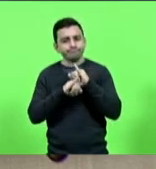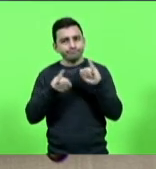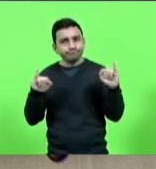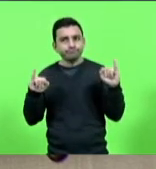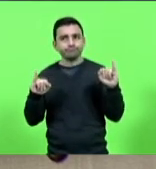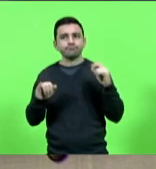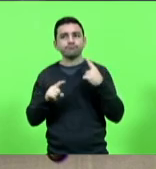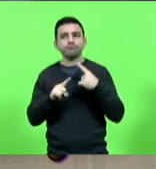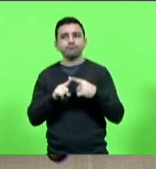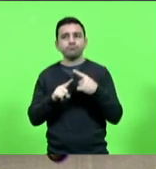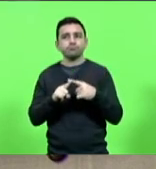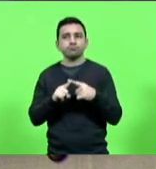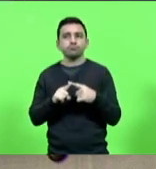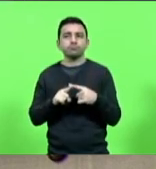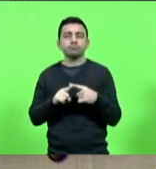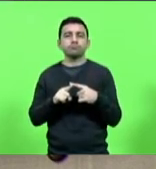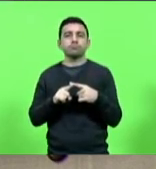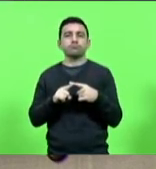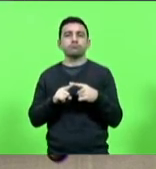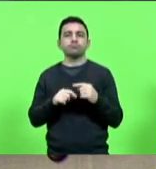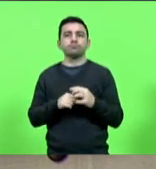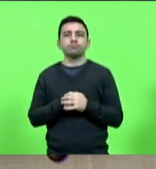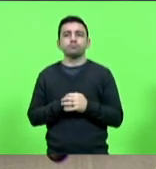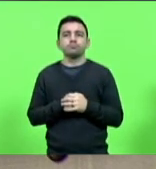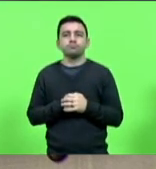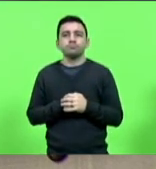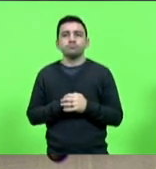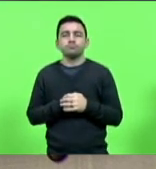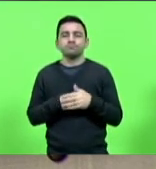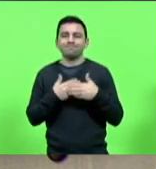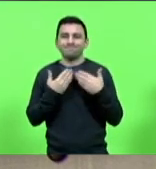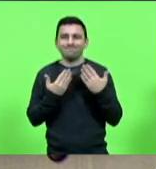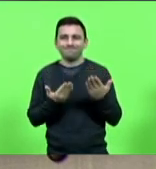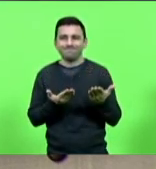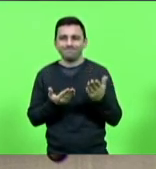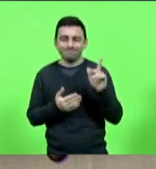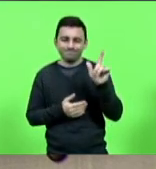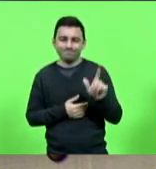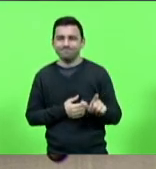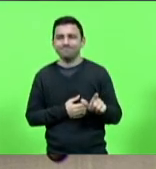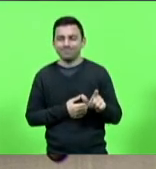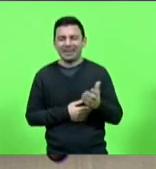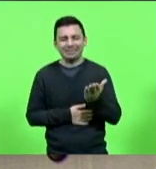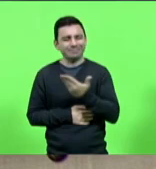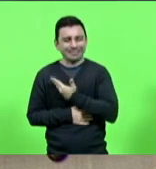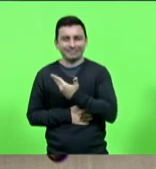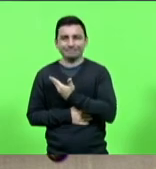porque era, sem dúvida, um grande amigo.